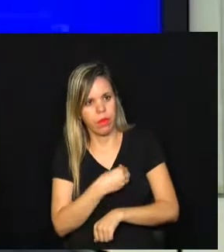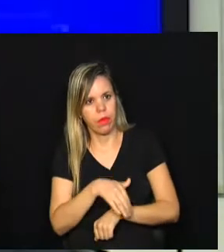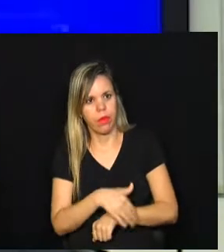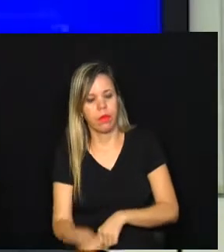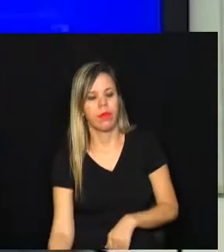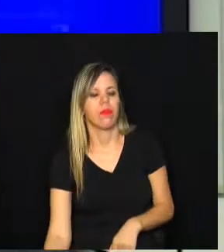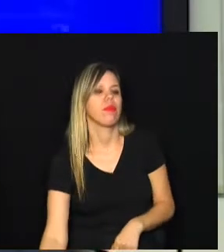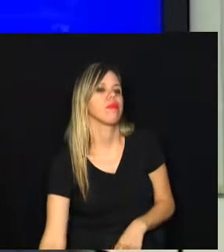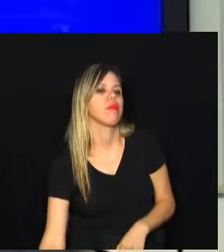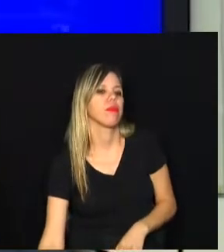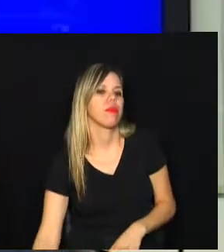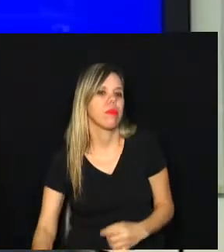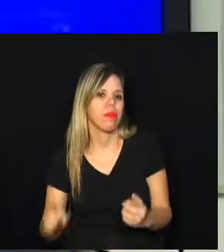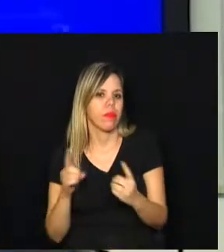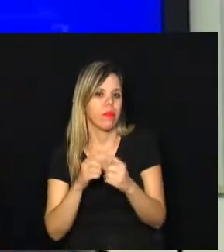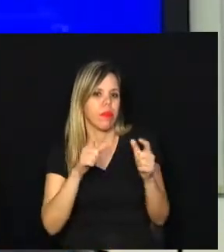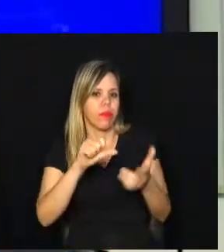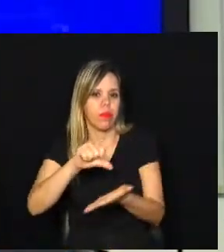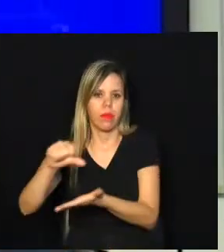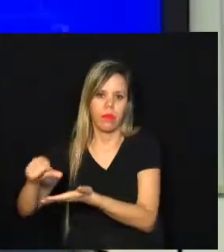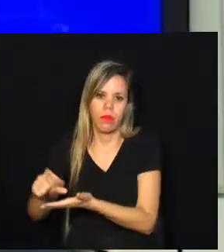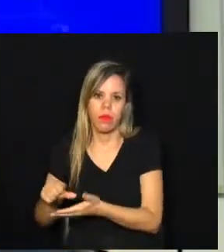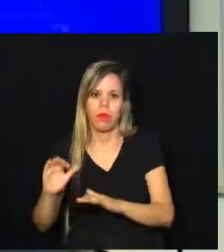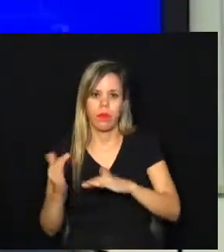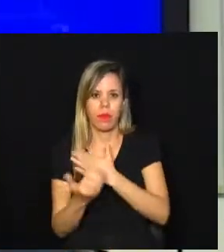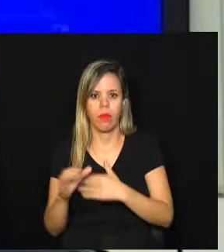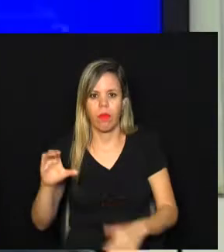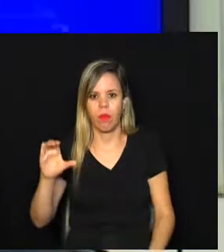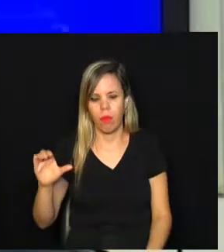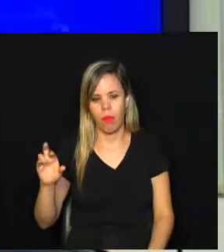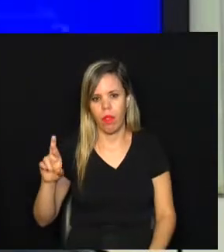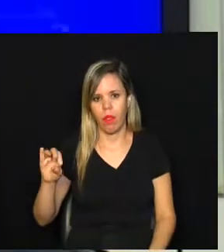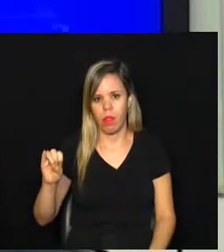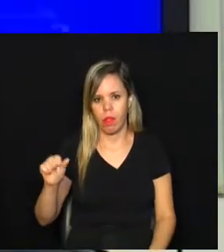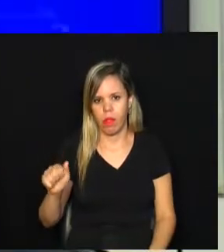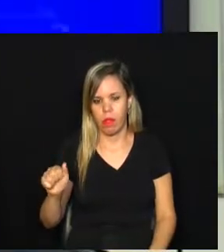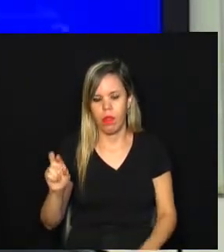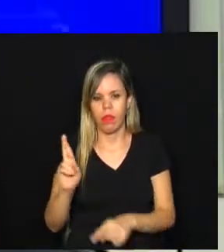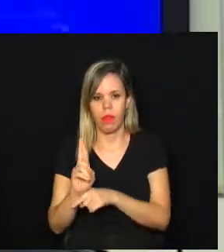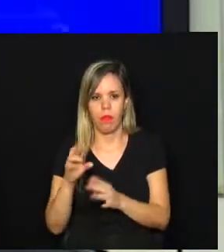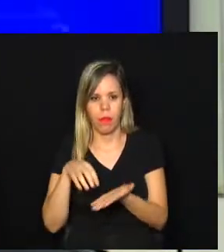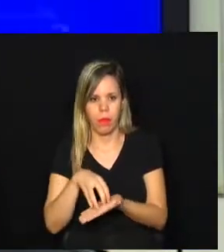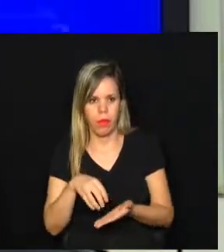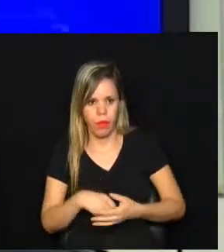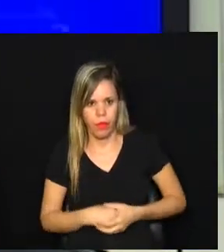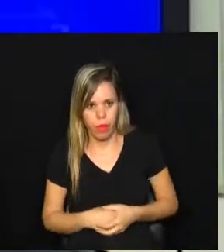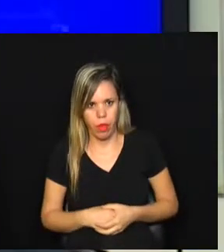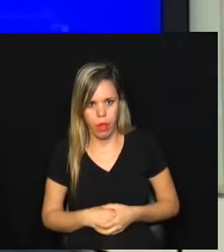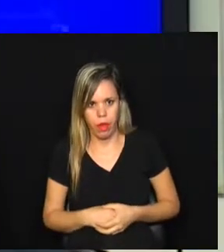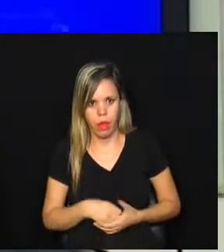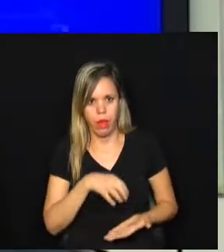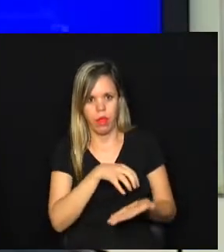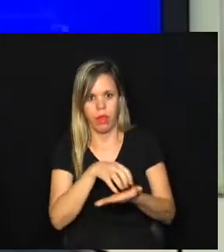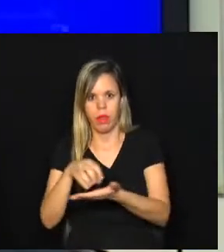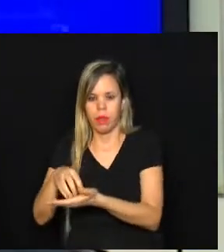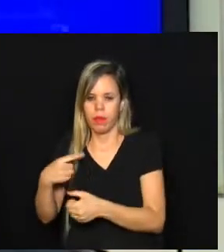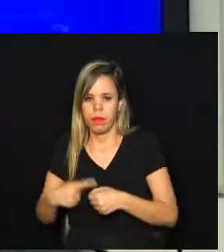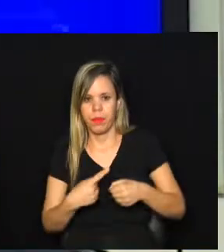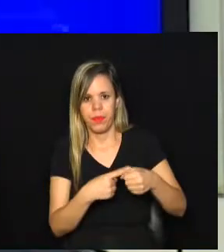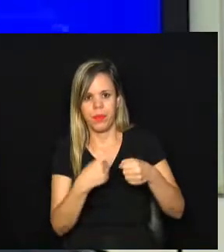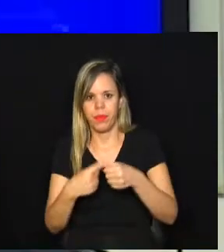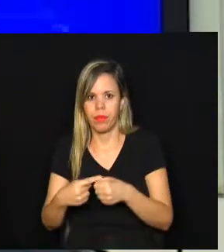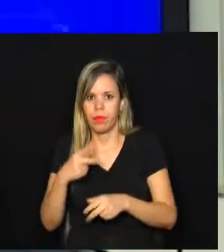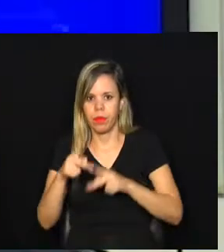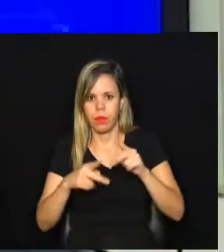para os serviços localizados nos bairros, que são os CRAs, Centros de Referência, para os abrigos municipais, tanto